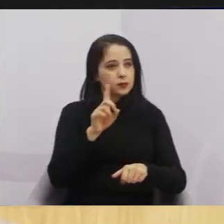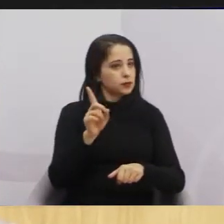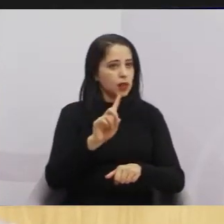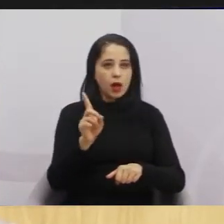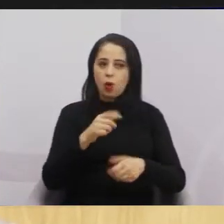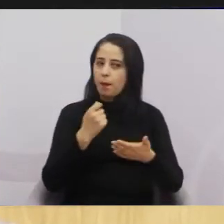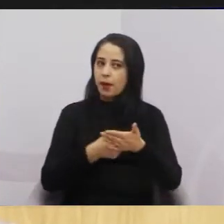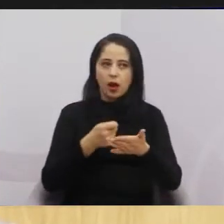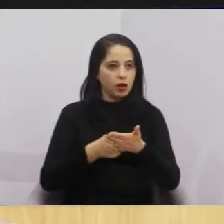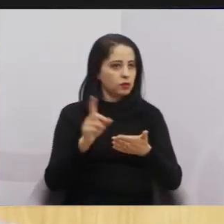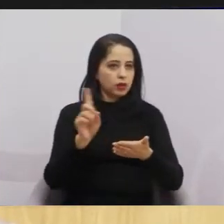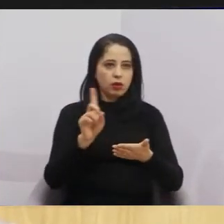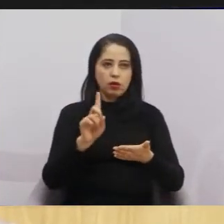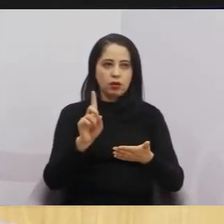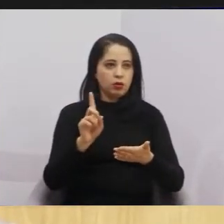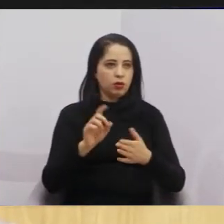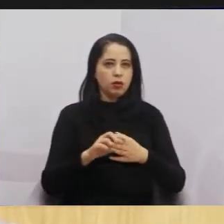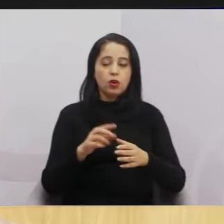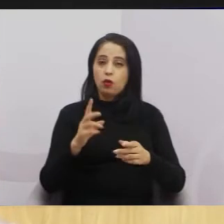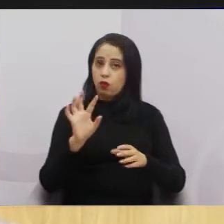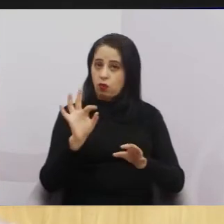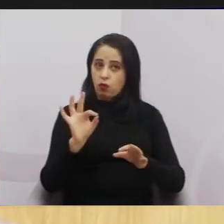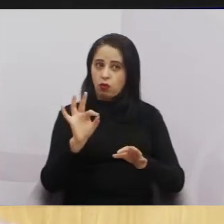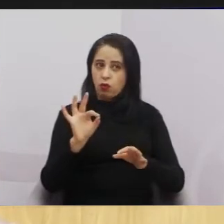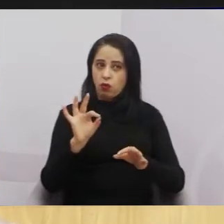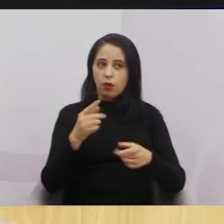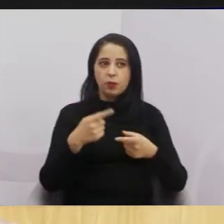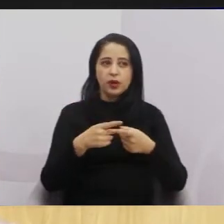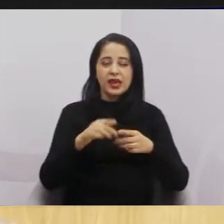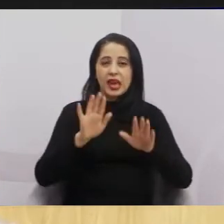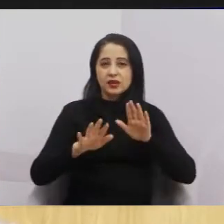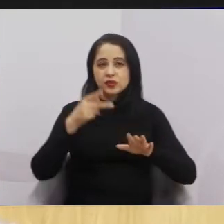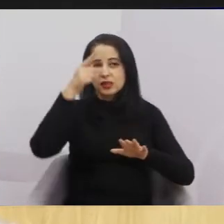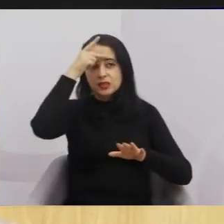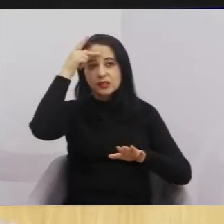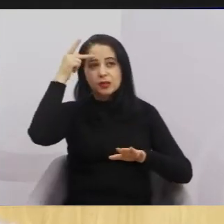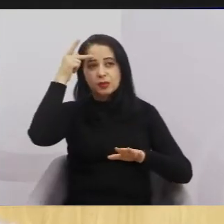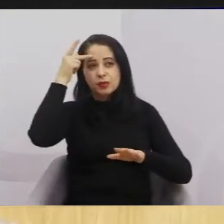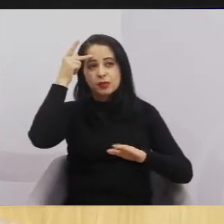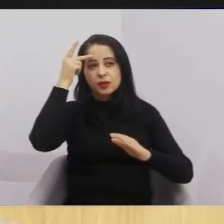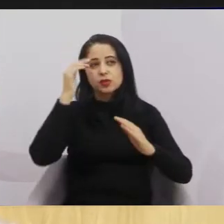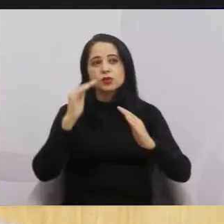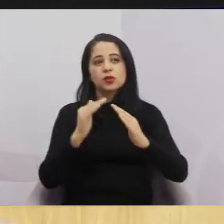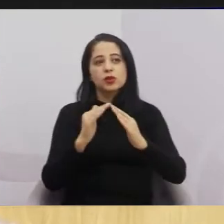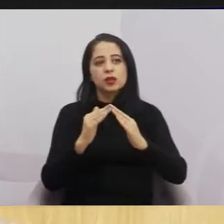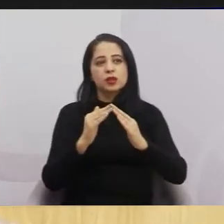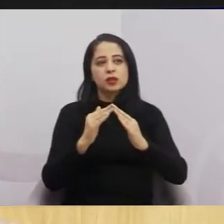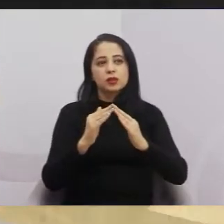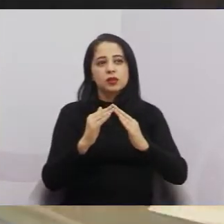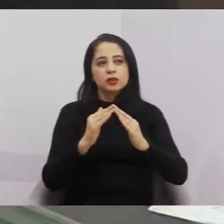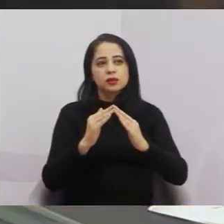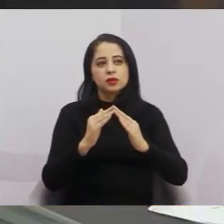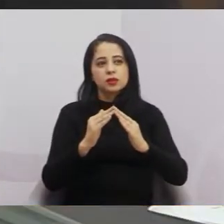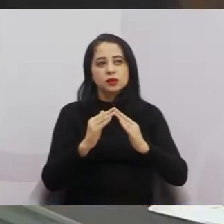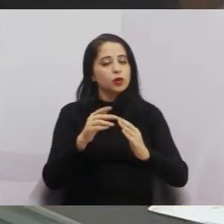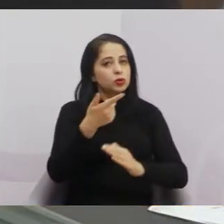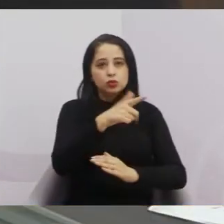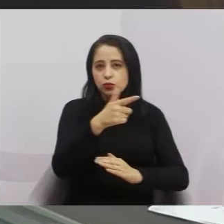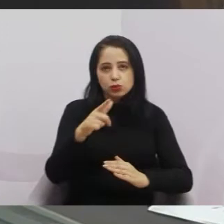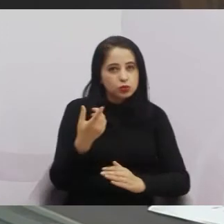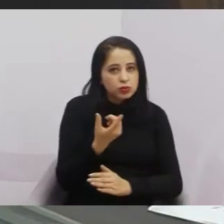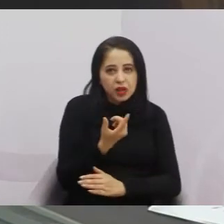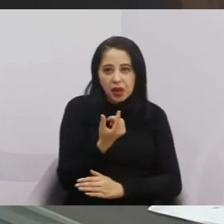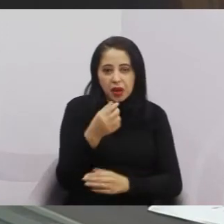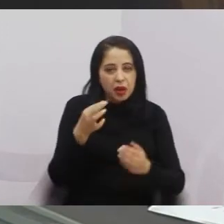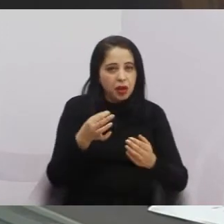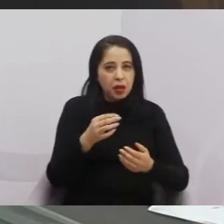pagando hora extra, só para corrigir, porque a pessoa que está em casa, ela pensa que está pagando hora Nenhum funcionário recebe banco de horas, nada, não tem nada, fica